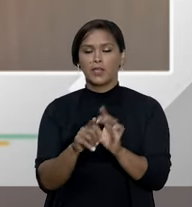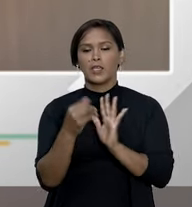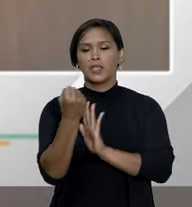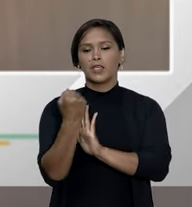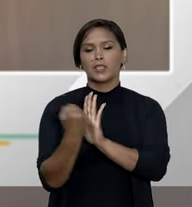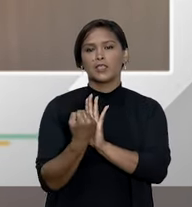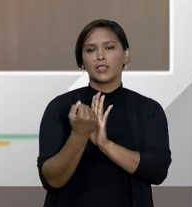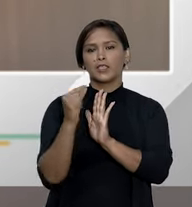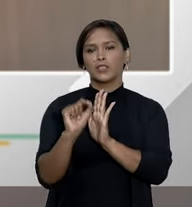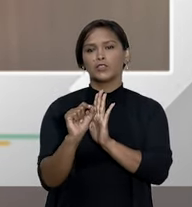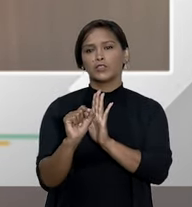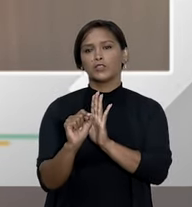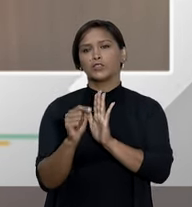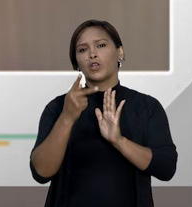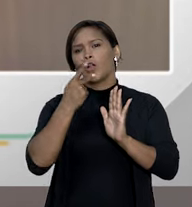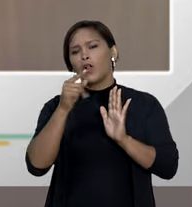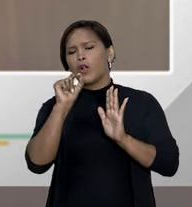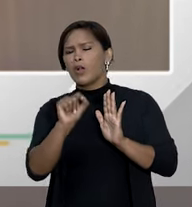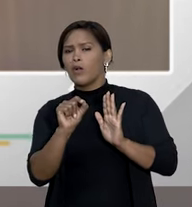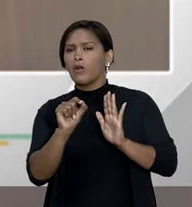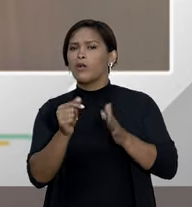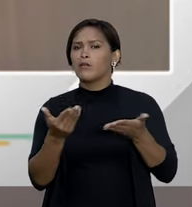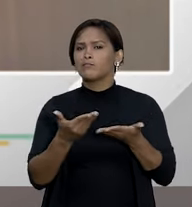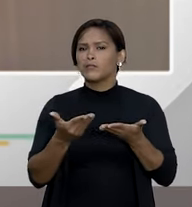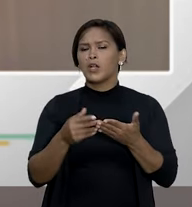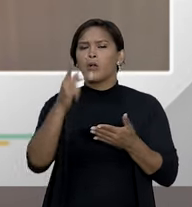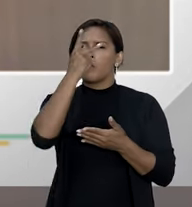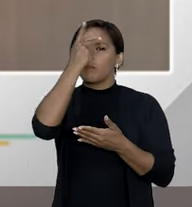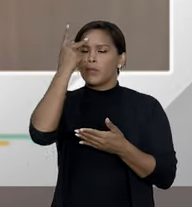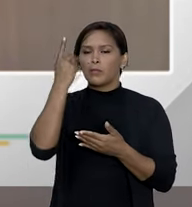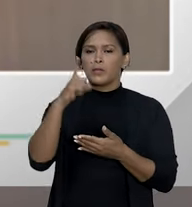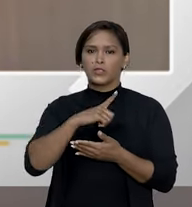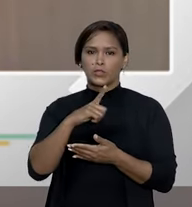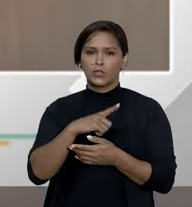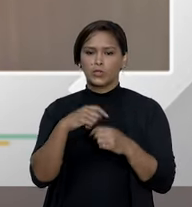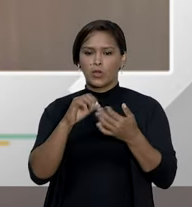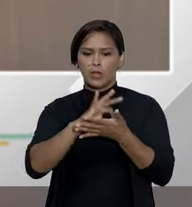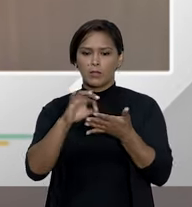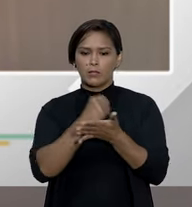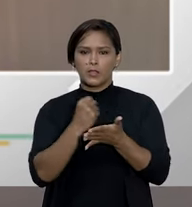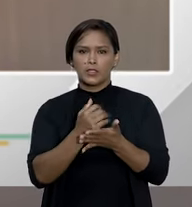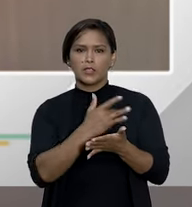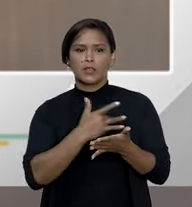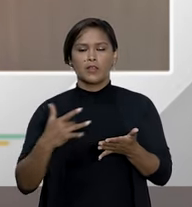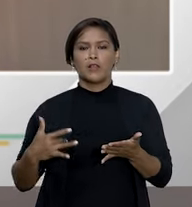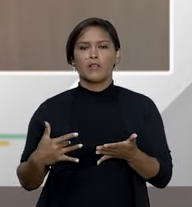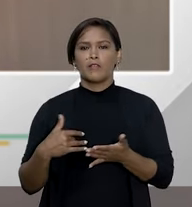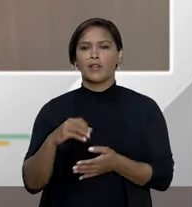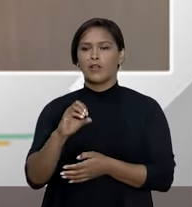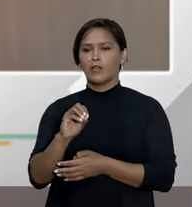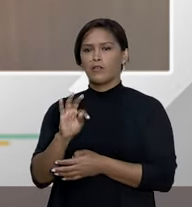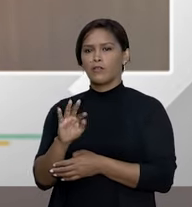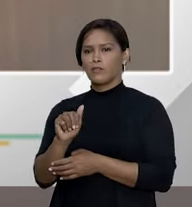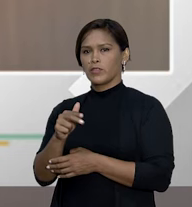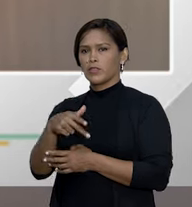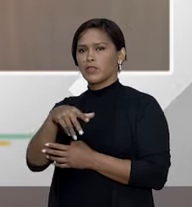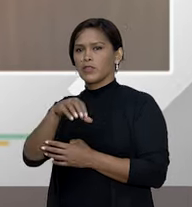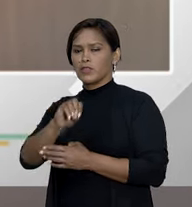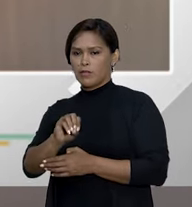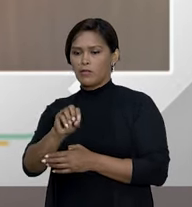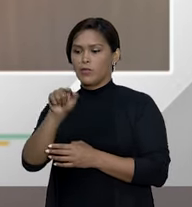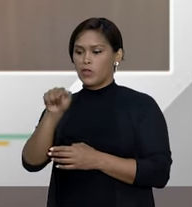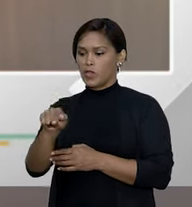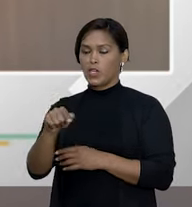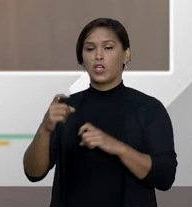registrou mais ou menos esse fato ele disse isso é como um paciente e um beneficiário do plano de saúde vai a um oftalmologista e o